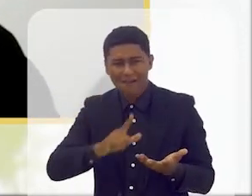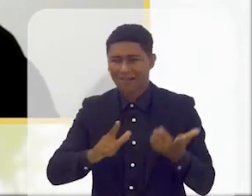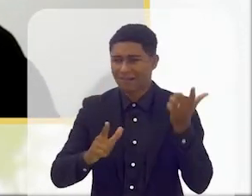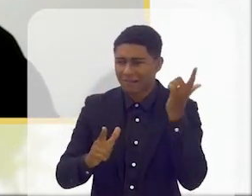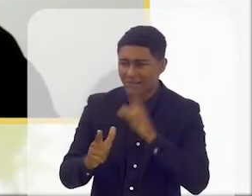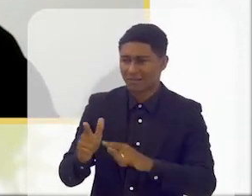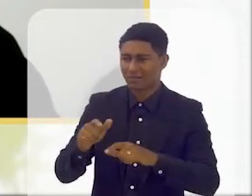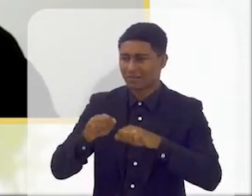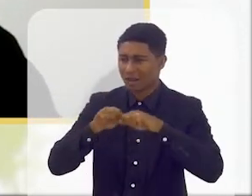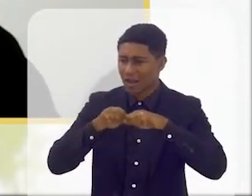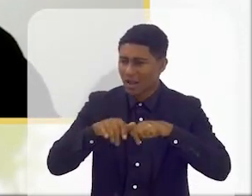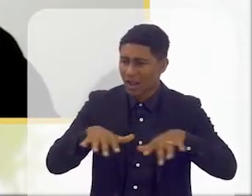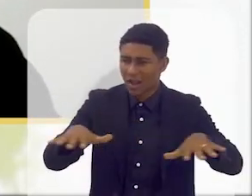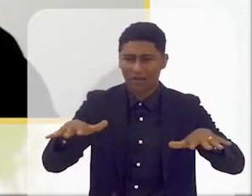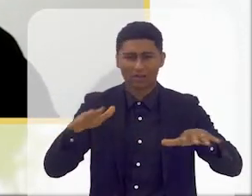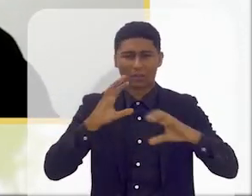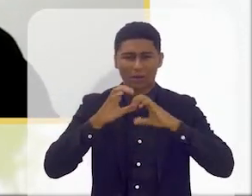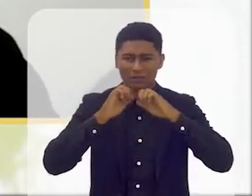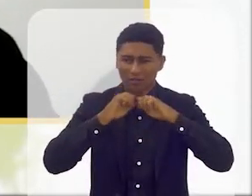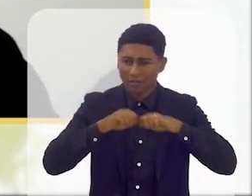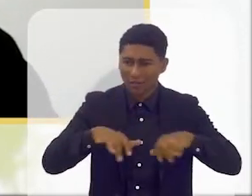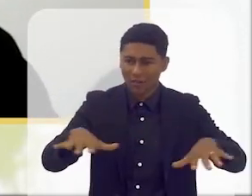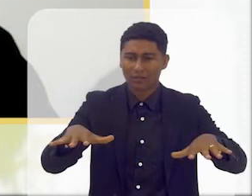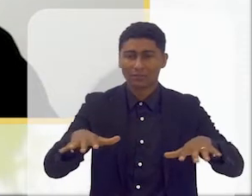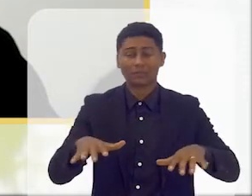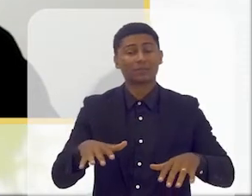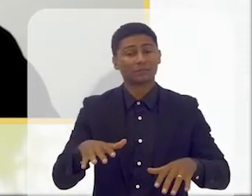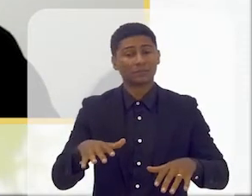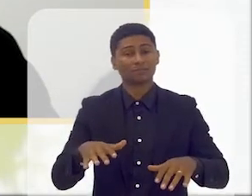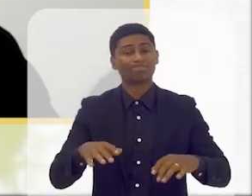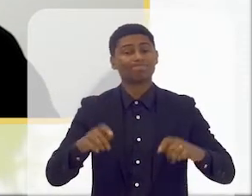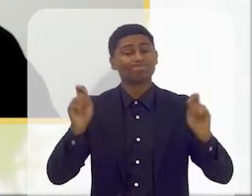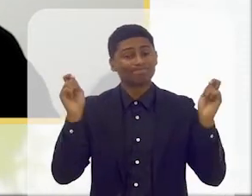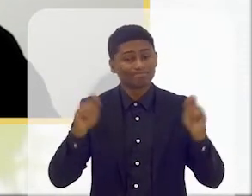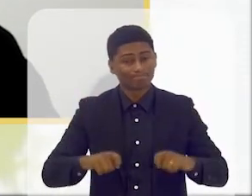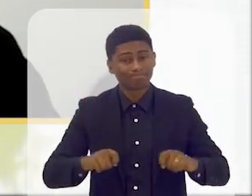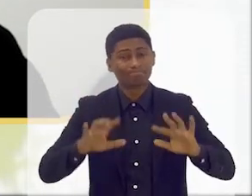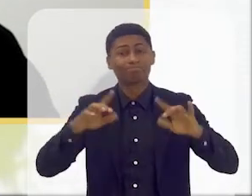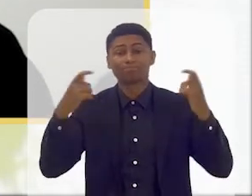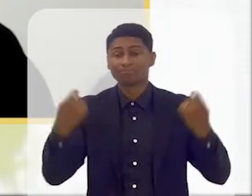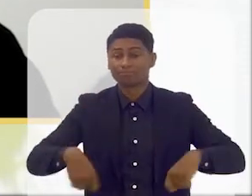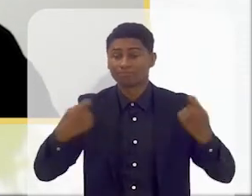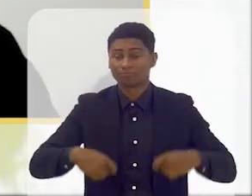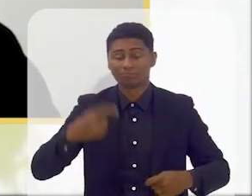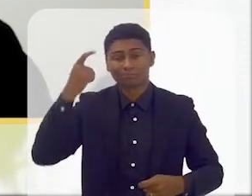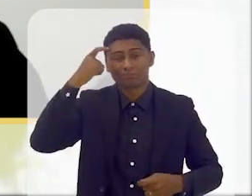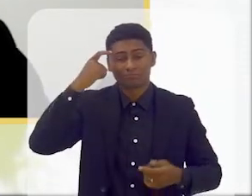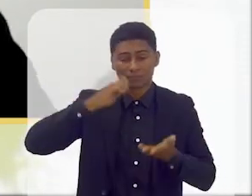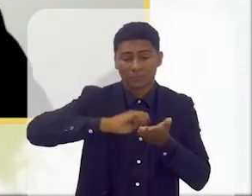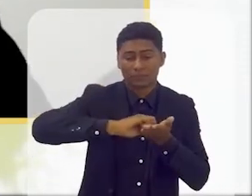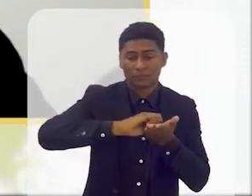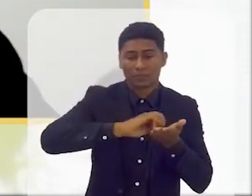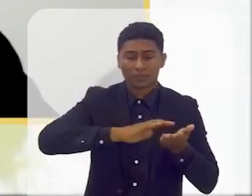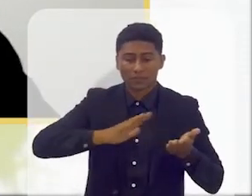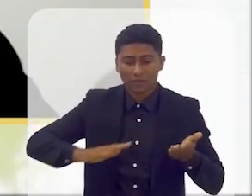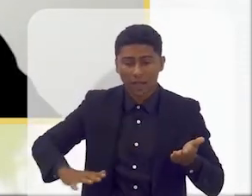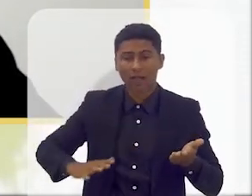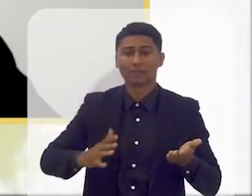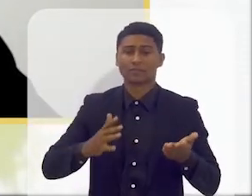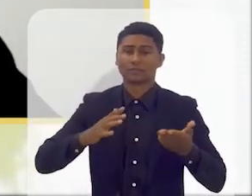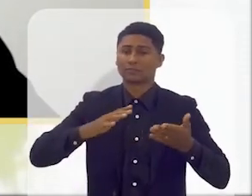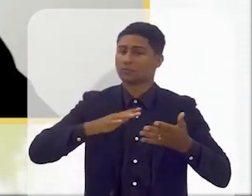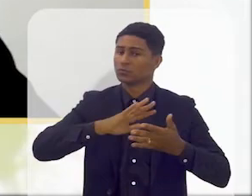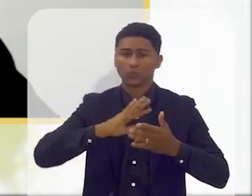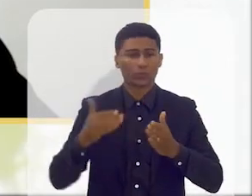a todos os meus alunos se eu pensar em todas as atividades, conhecendo-os bem. O que é isso do design